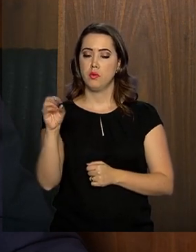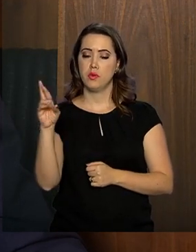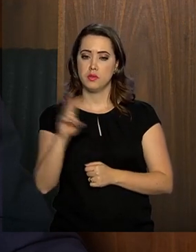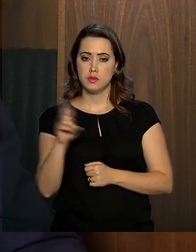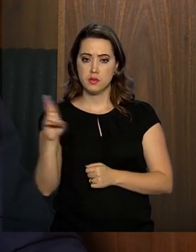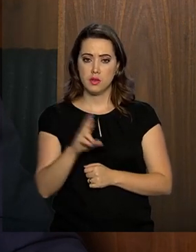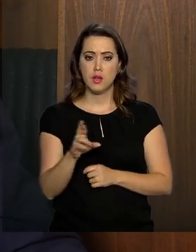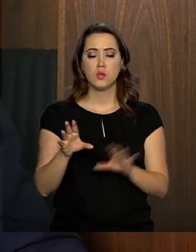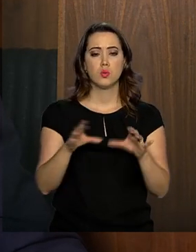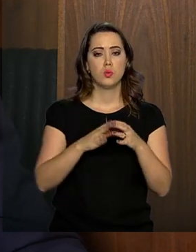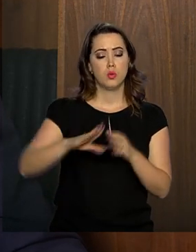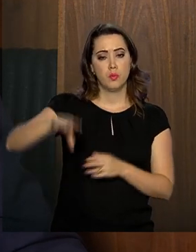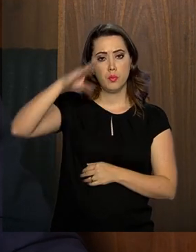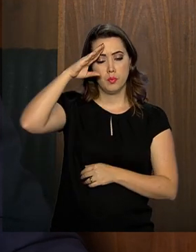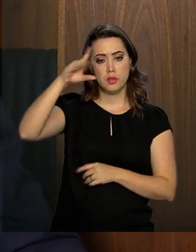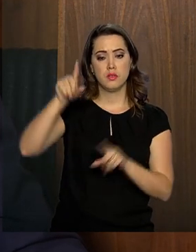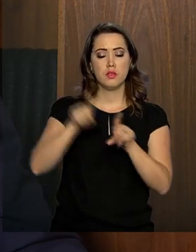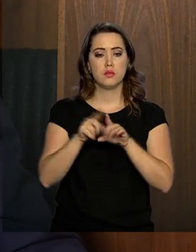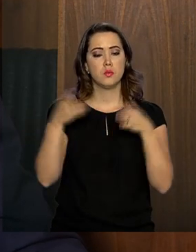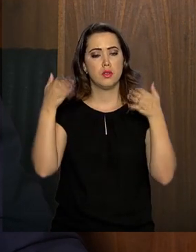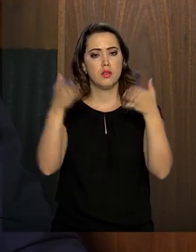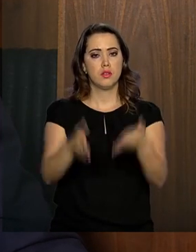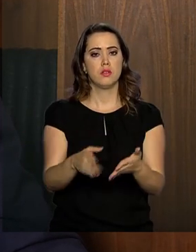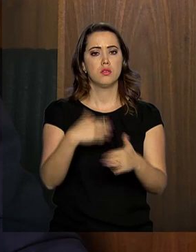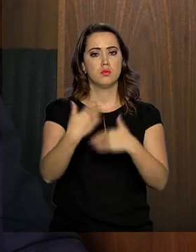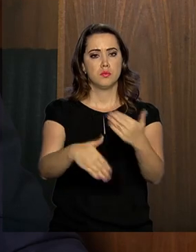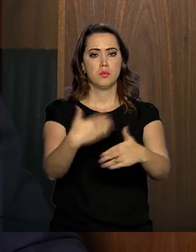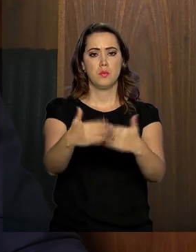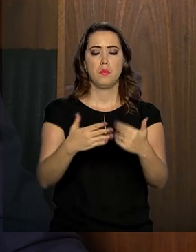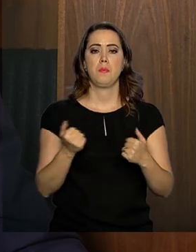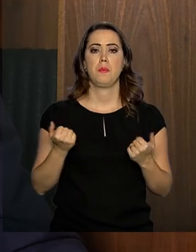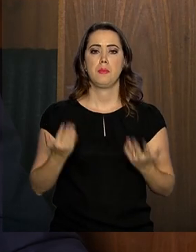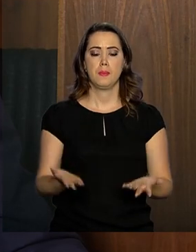Militares também vão entrar dentro desse processo,